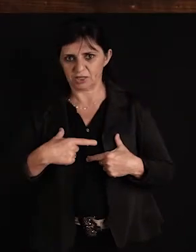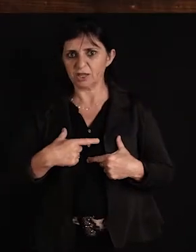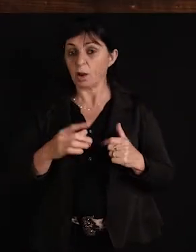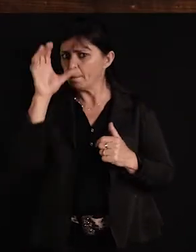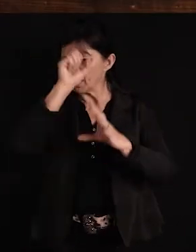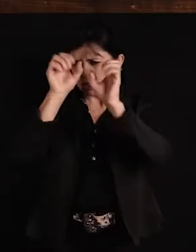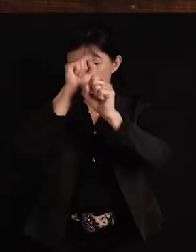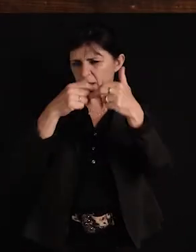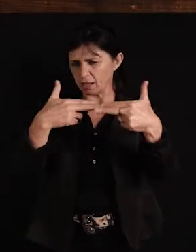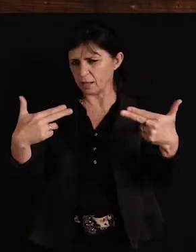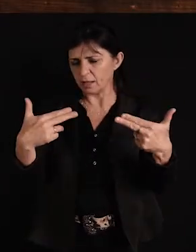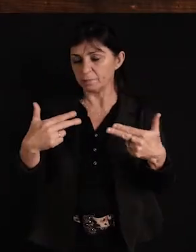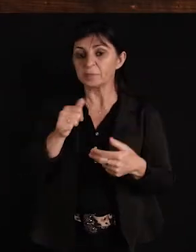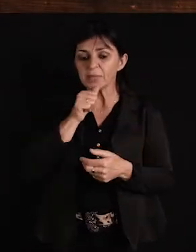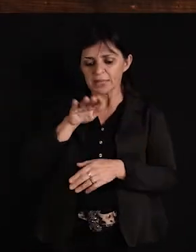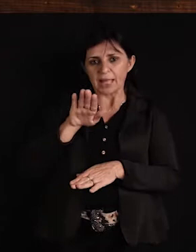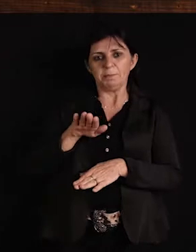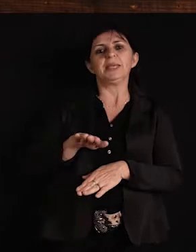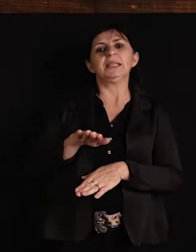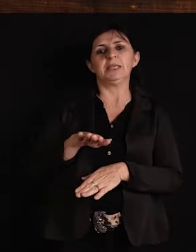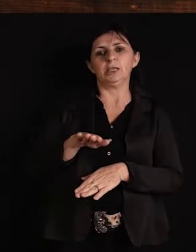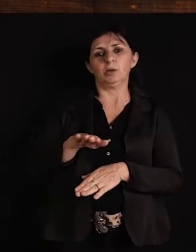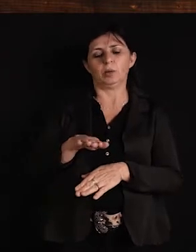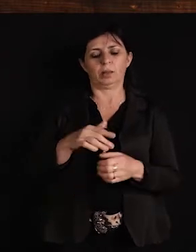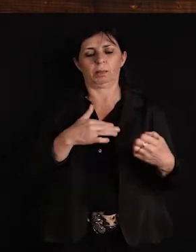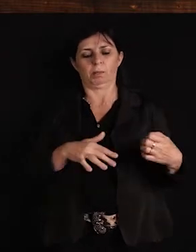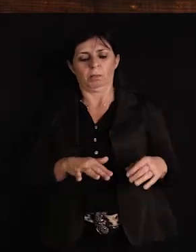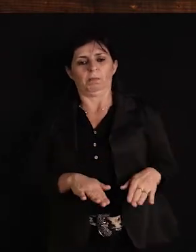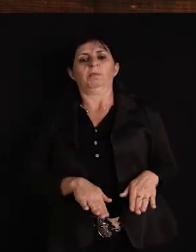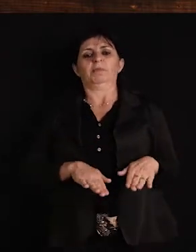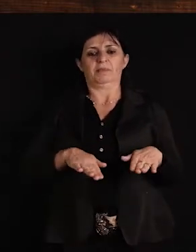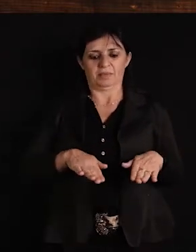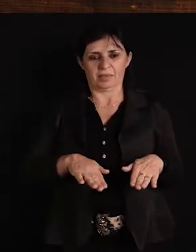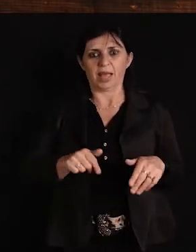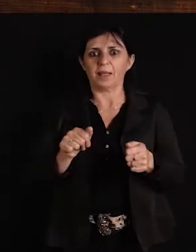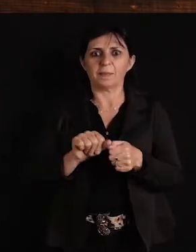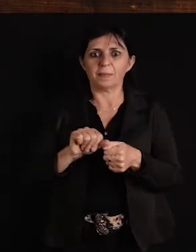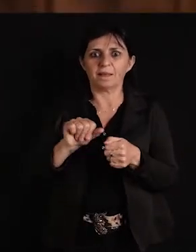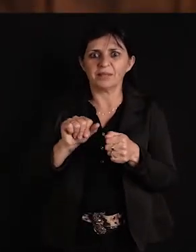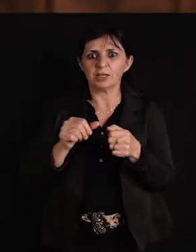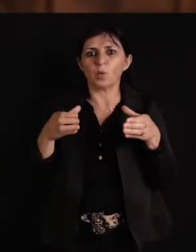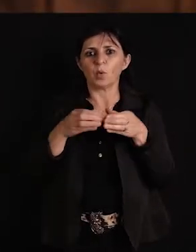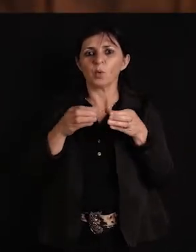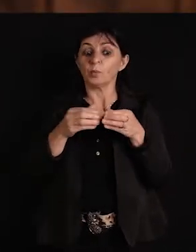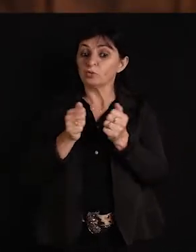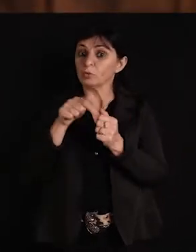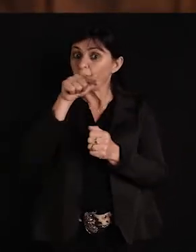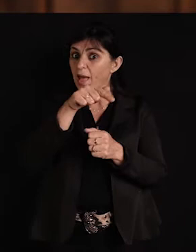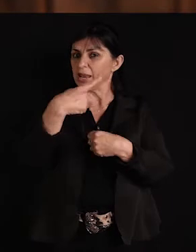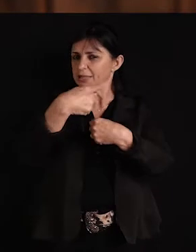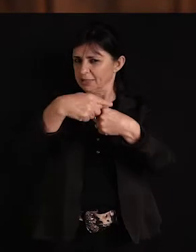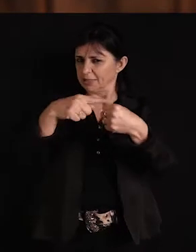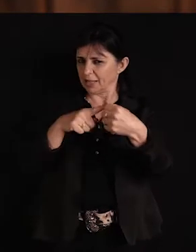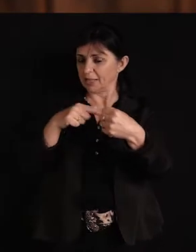então eu ficava bem pequenininho, o contrabaixo ficava enorme. Então quando tinha um conjunto que ia tocar lá na cidade, eu sempre ia a algum